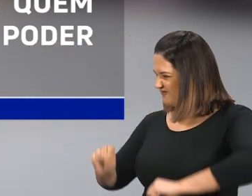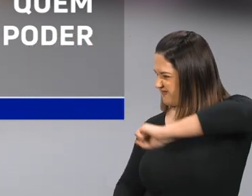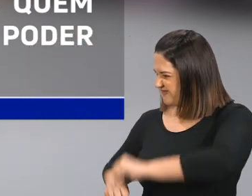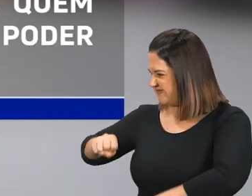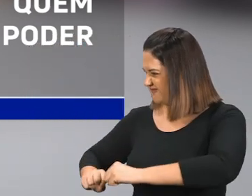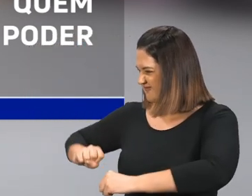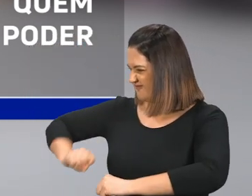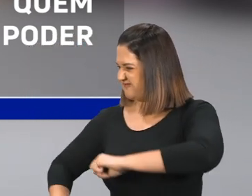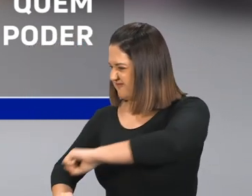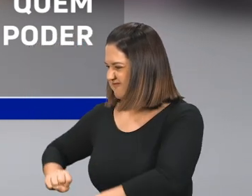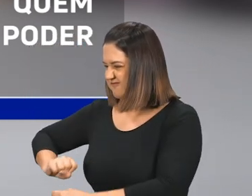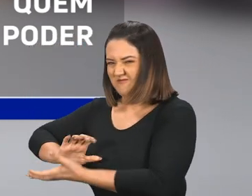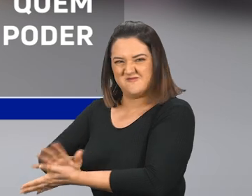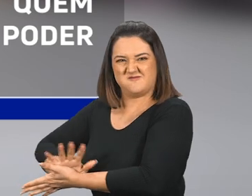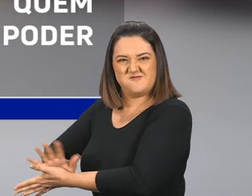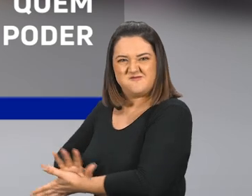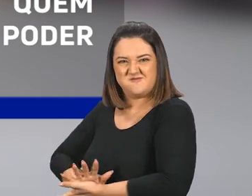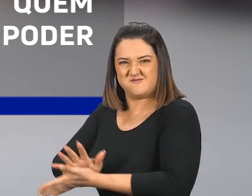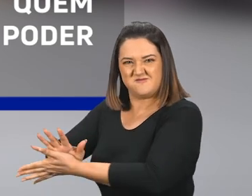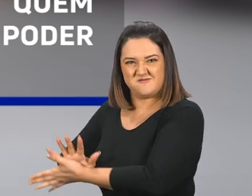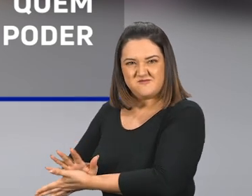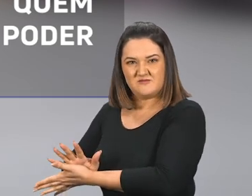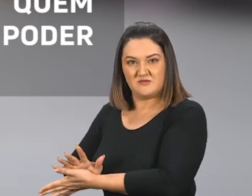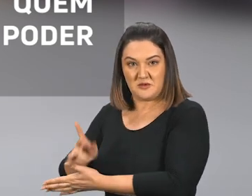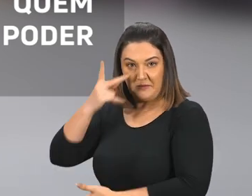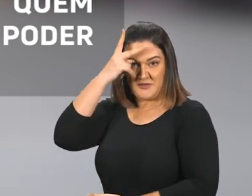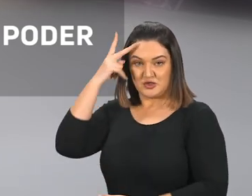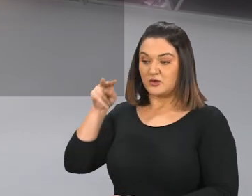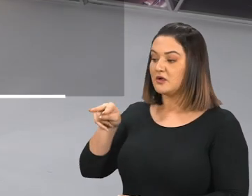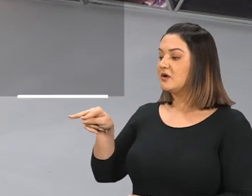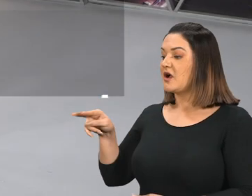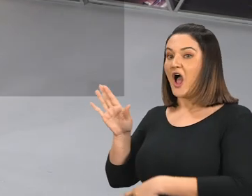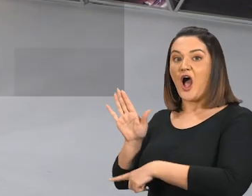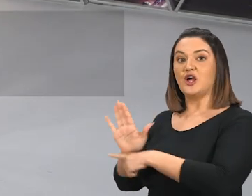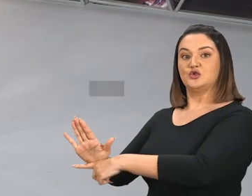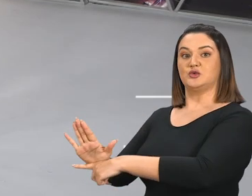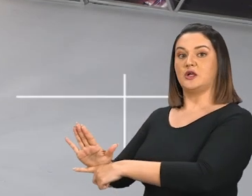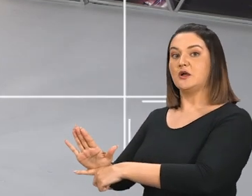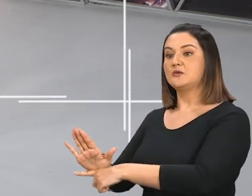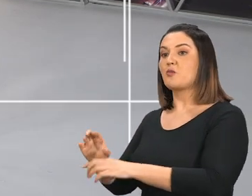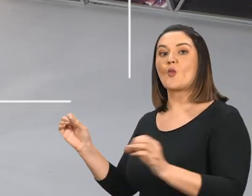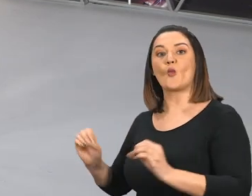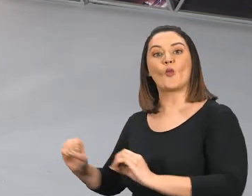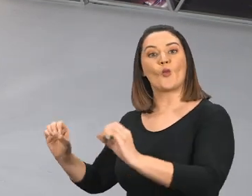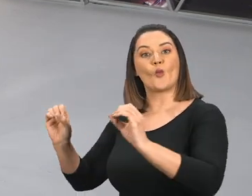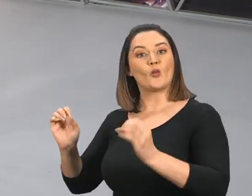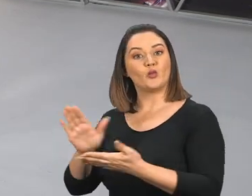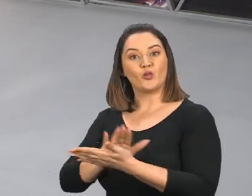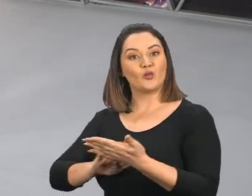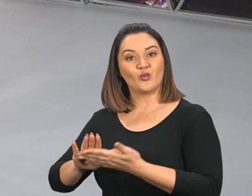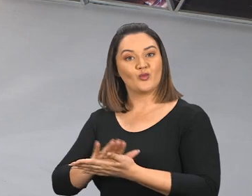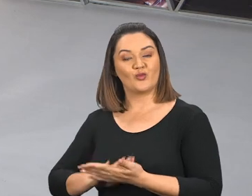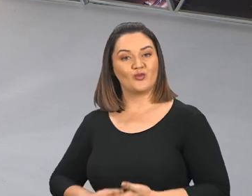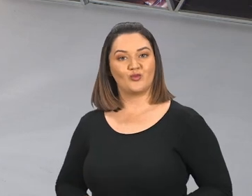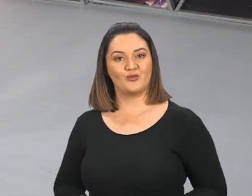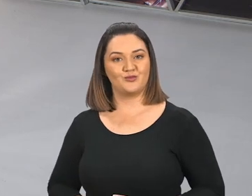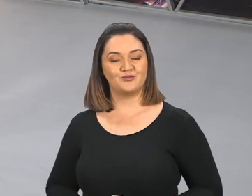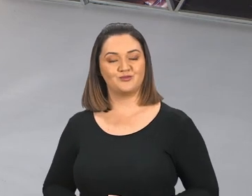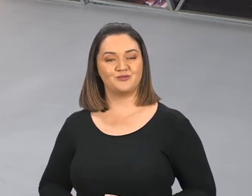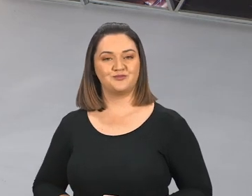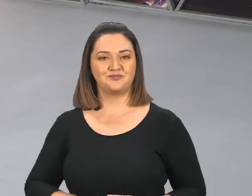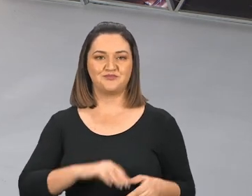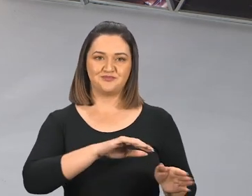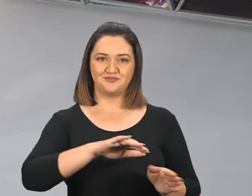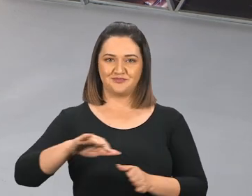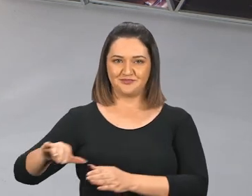não houve quem pudesse livrar o carneiro do poder dele. Ou seja, O bode deu uma surra no carneiro,